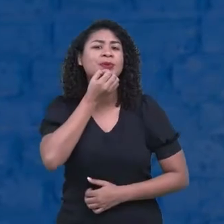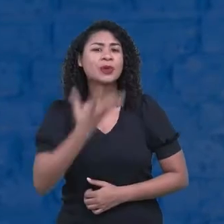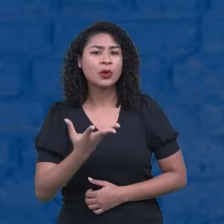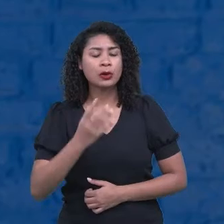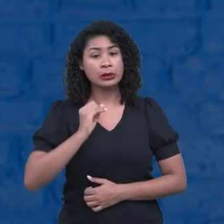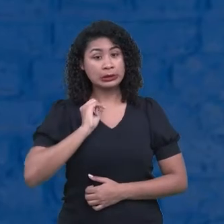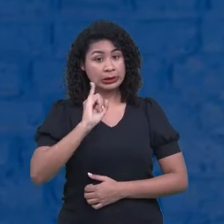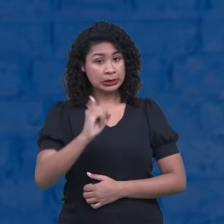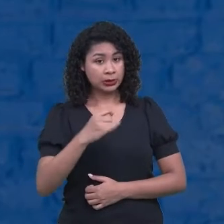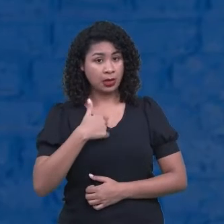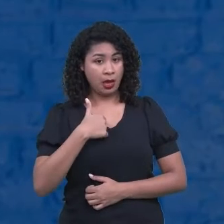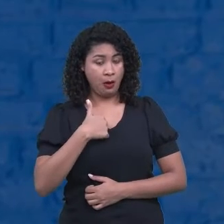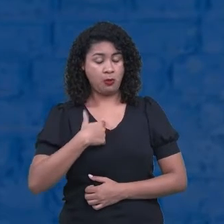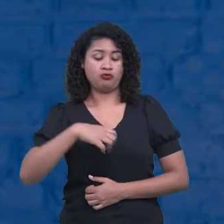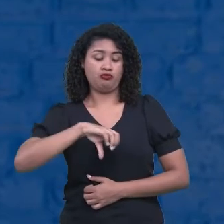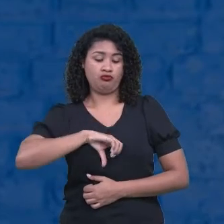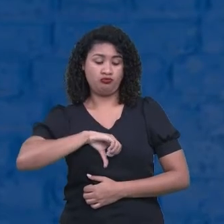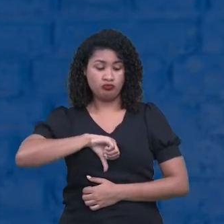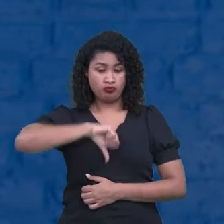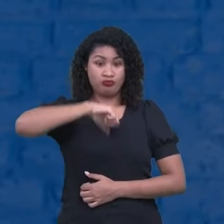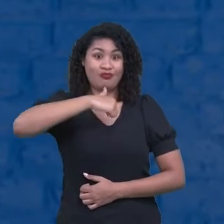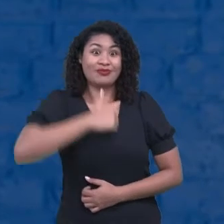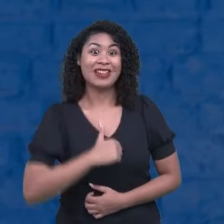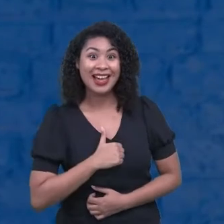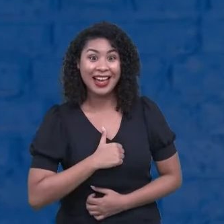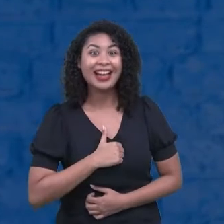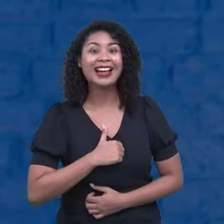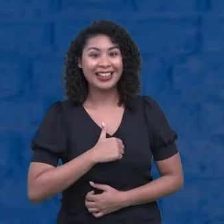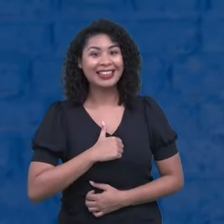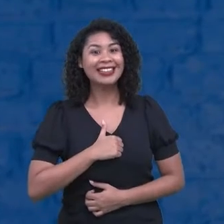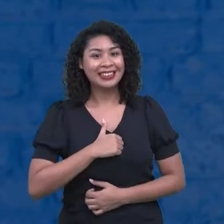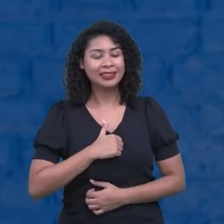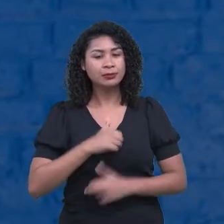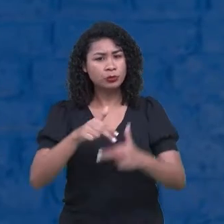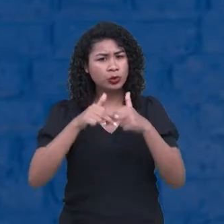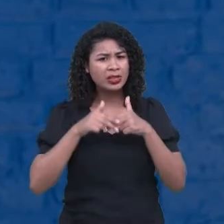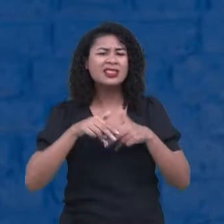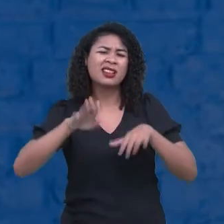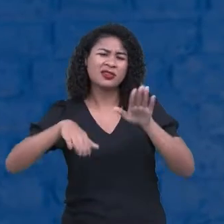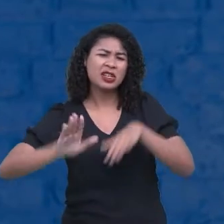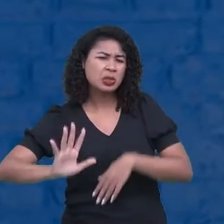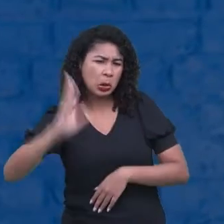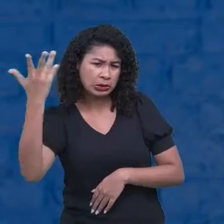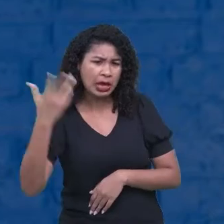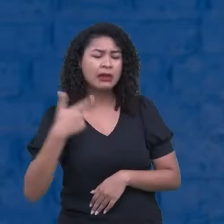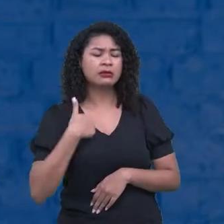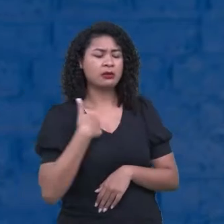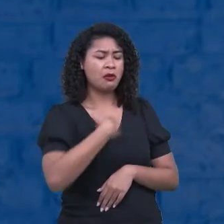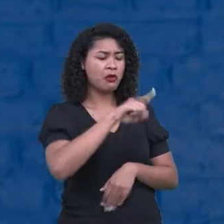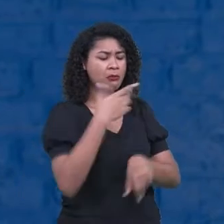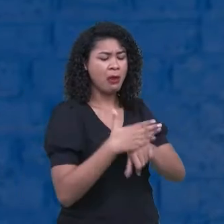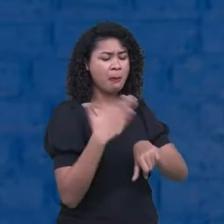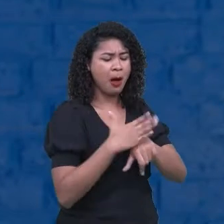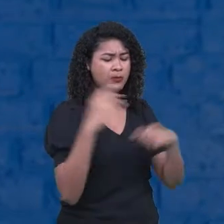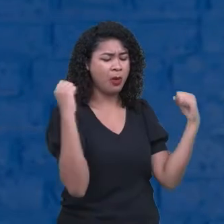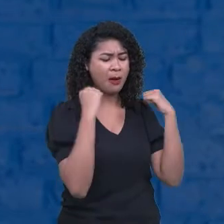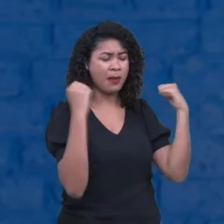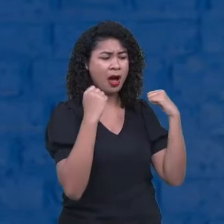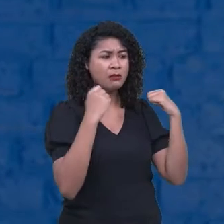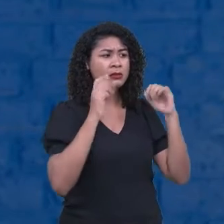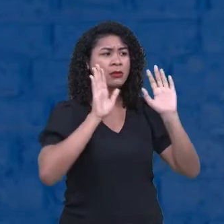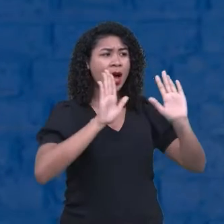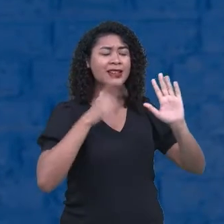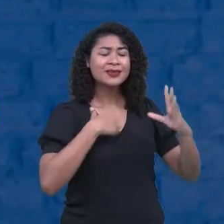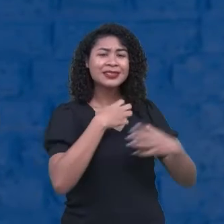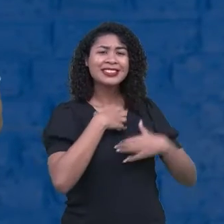humor. E às vezes nós nem percebemos que o exercício causa tudo isso. Além da nossa saúde mental, vai nos ajudar